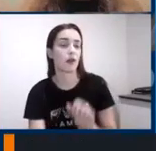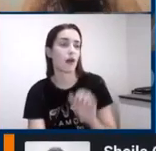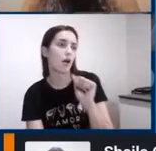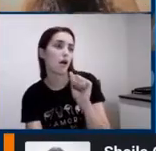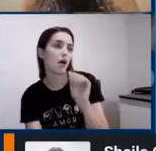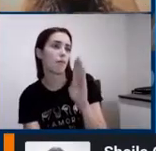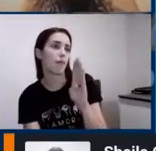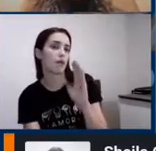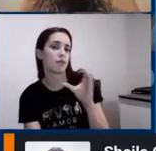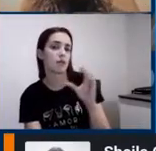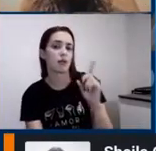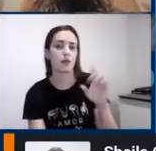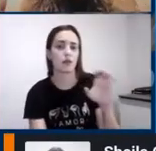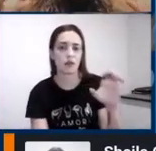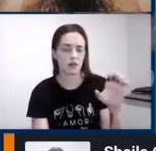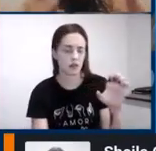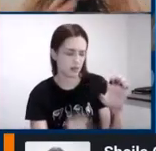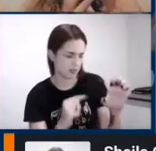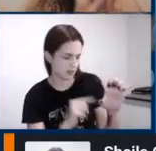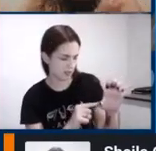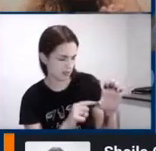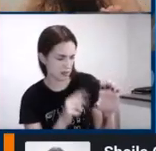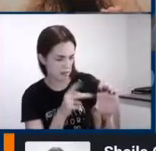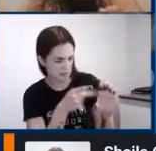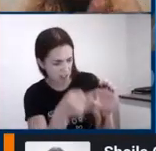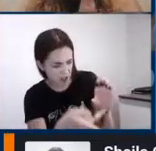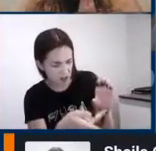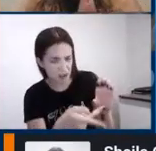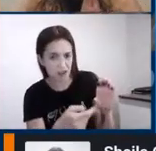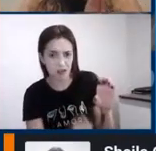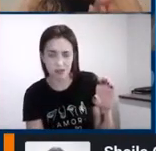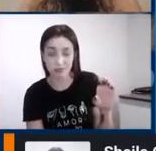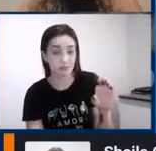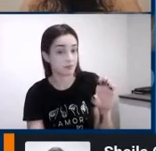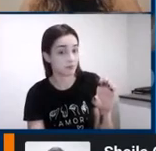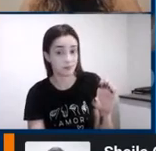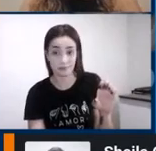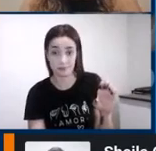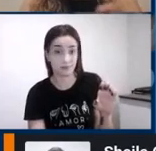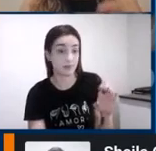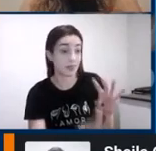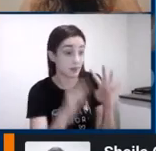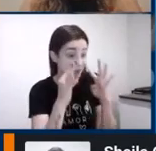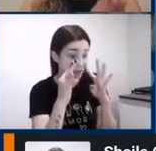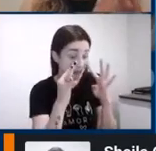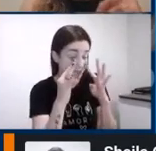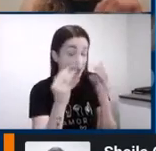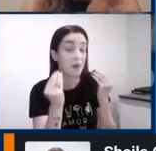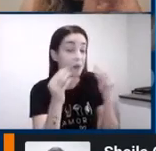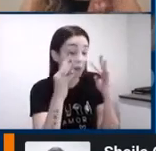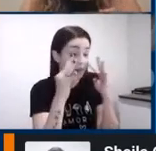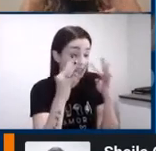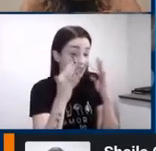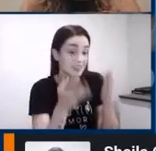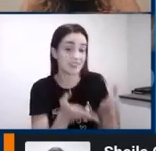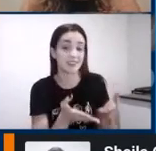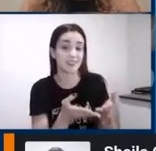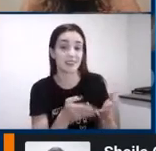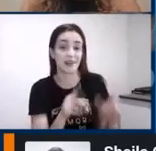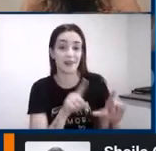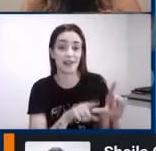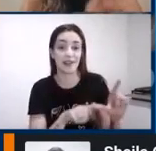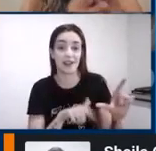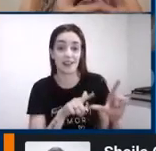aparecem de repente. Prestar atenção em letra depende de eu programar o meu cérebro e falar cérebro olhe a letra.